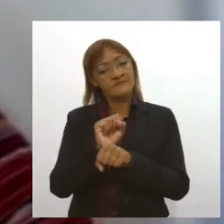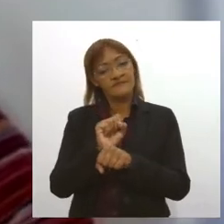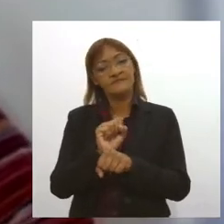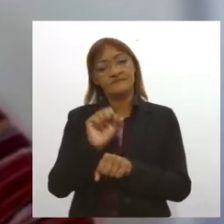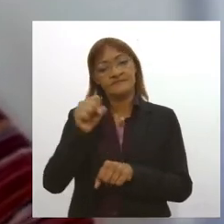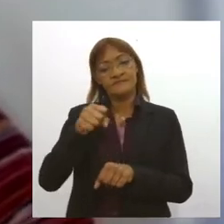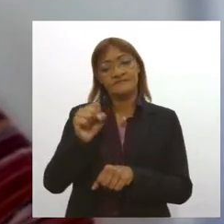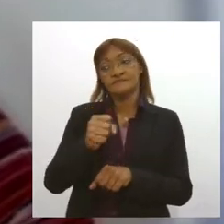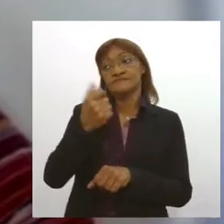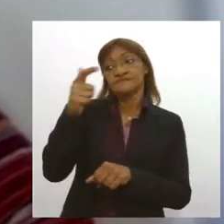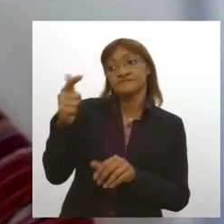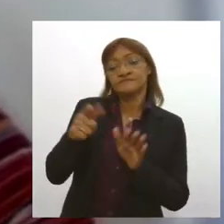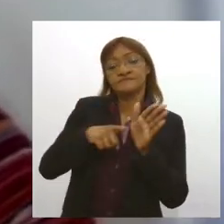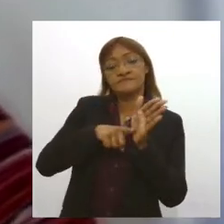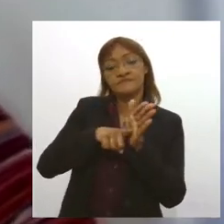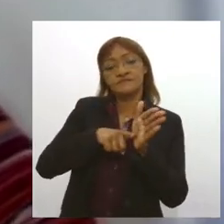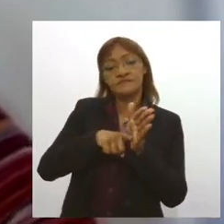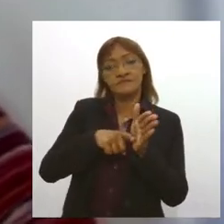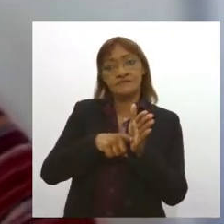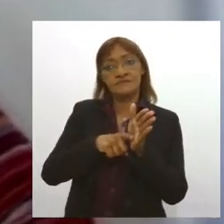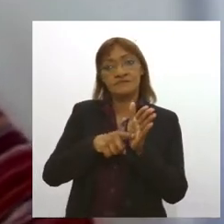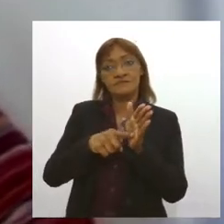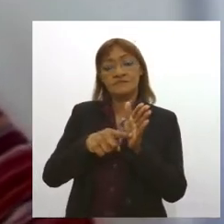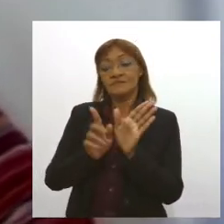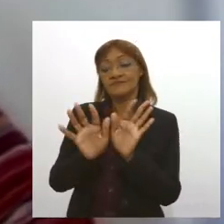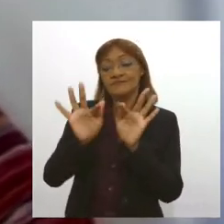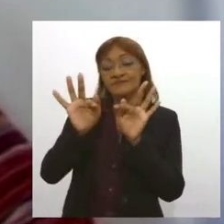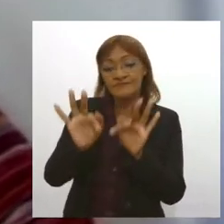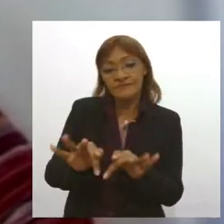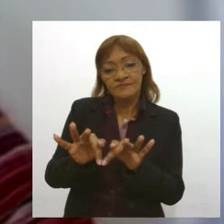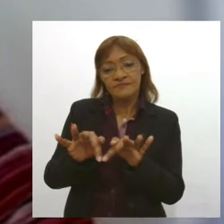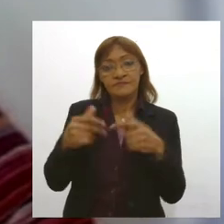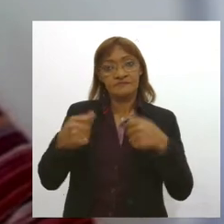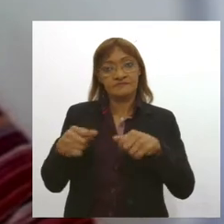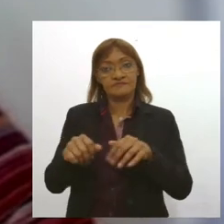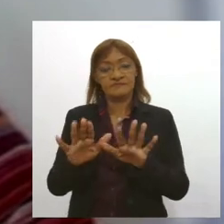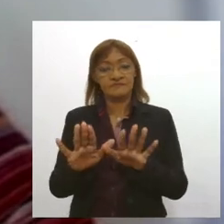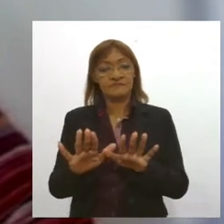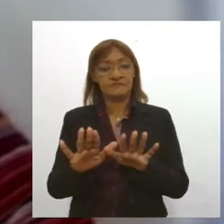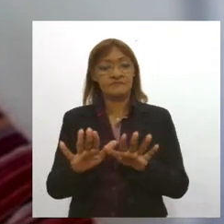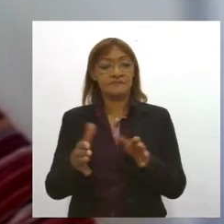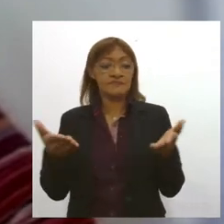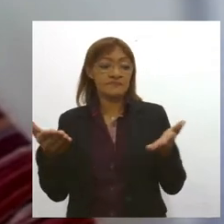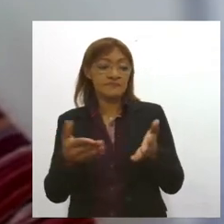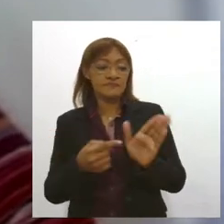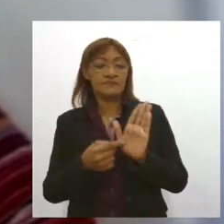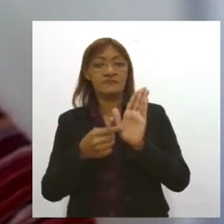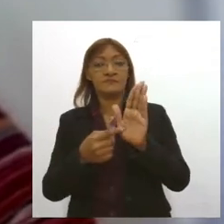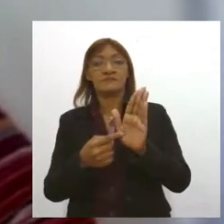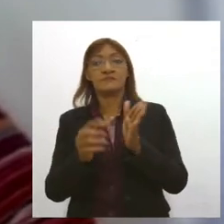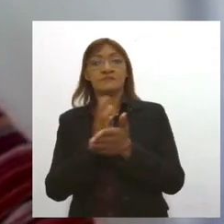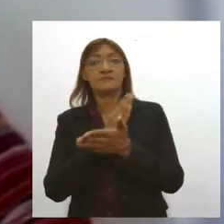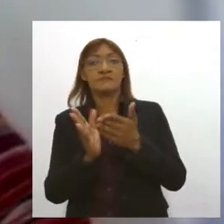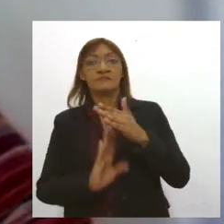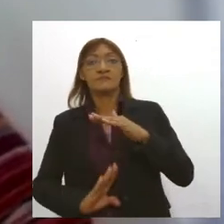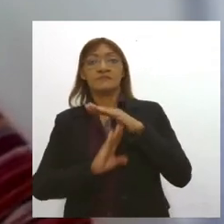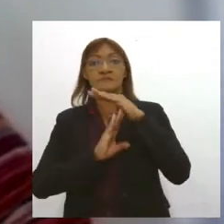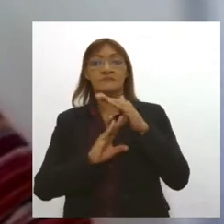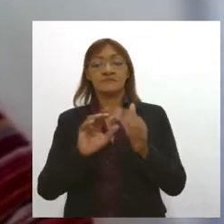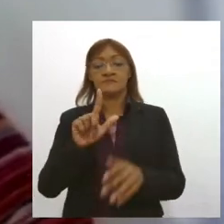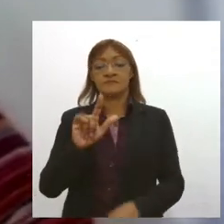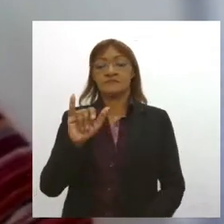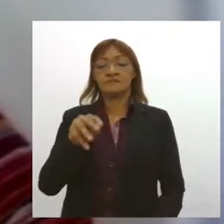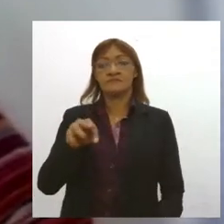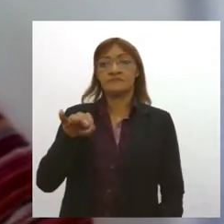outros estudos que estão em andamento serem finalizados, ele apresenta uma certa limitação, né? Então, por exemplo,